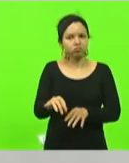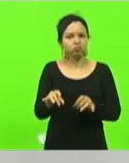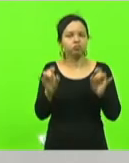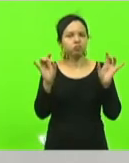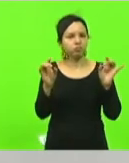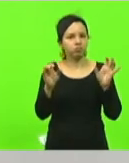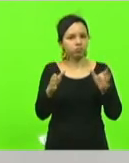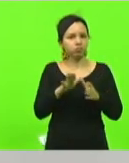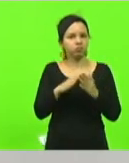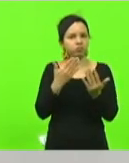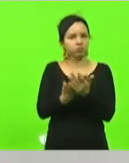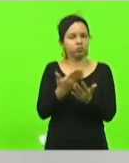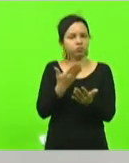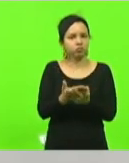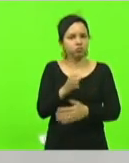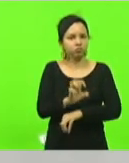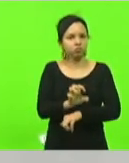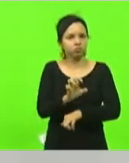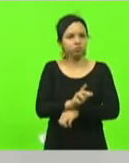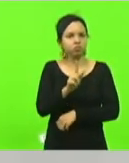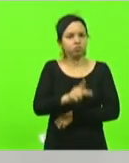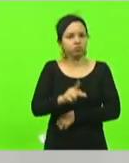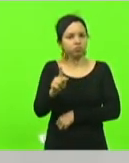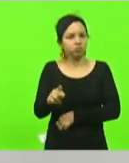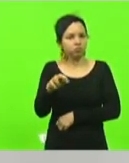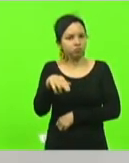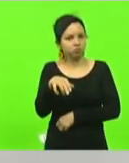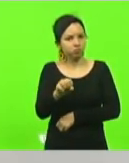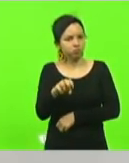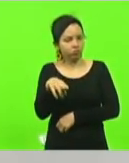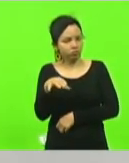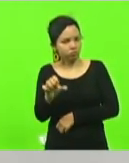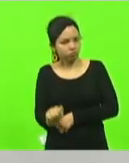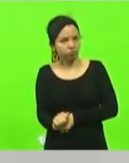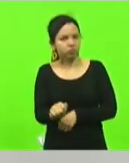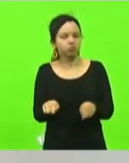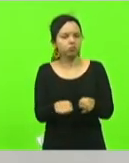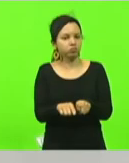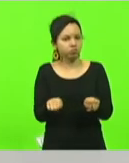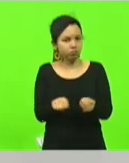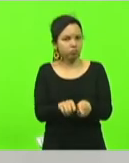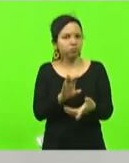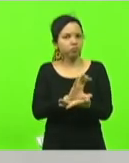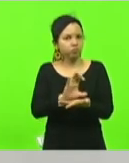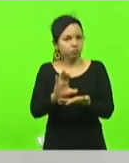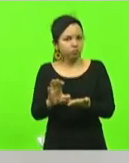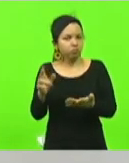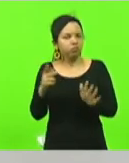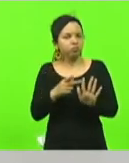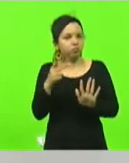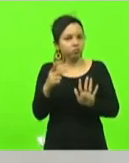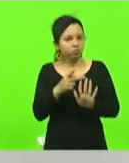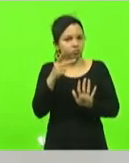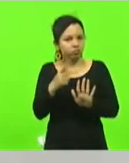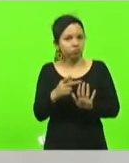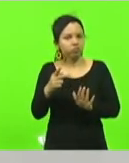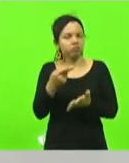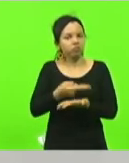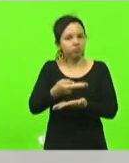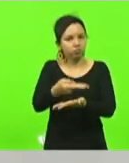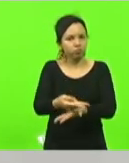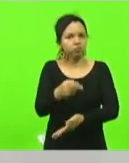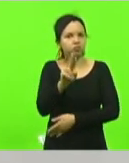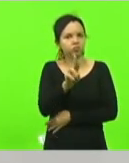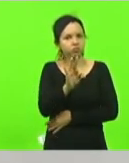escola estadual professor Neus Austeto Cardoso também repasses e portaria de habilitação dos leitos de UTI autorização para